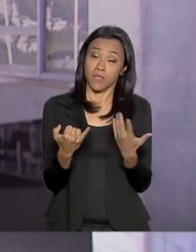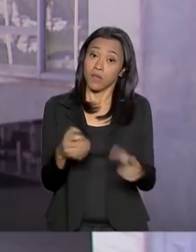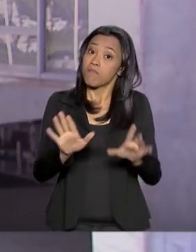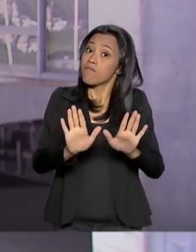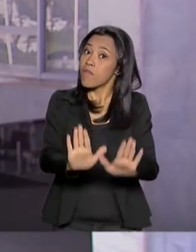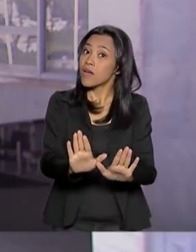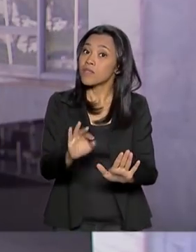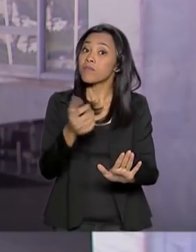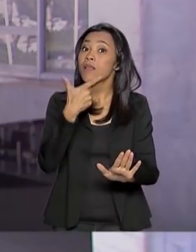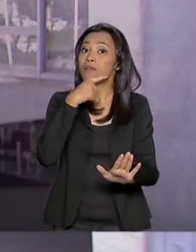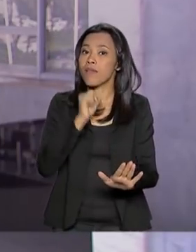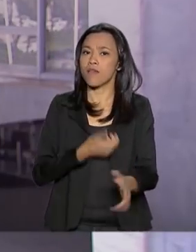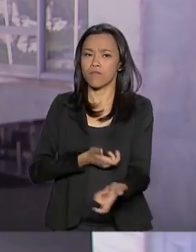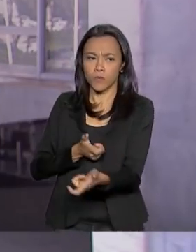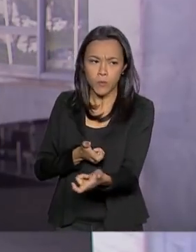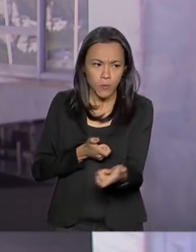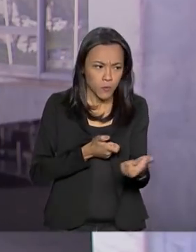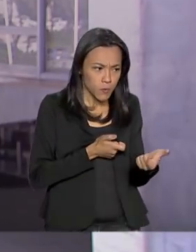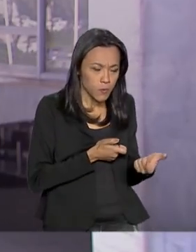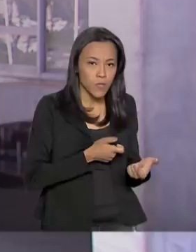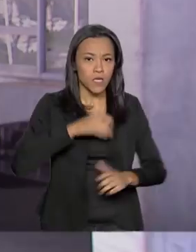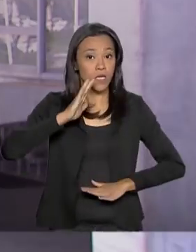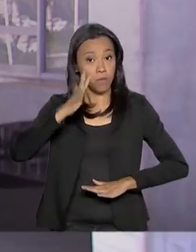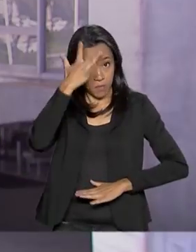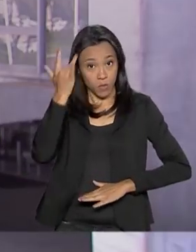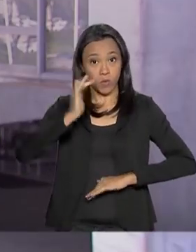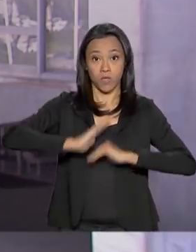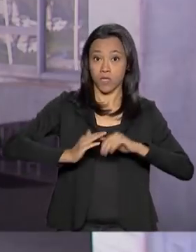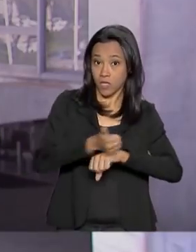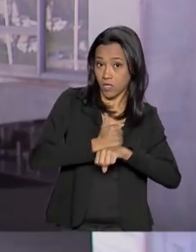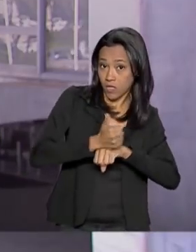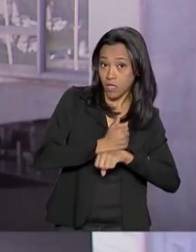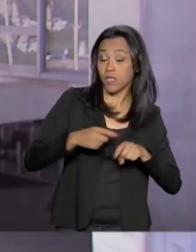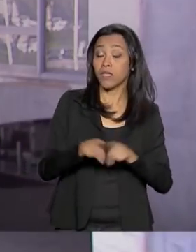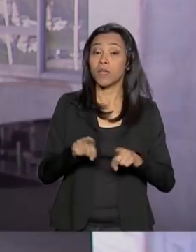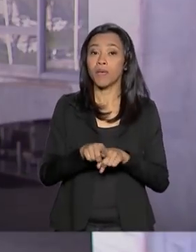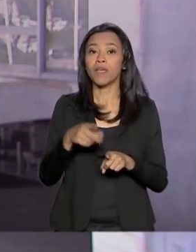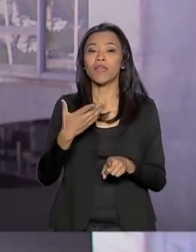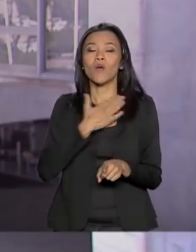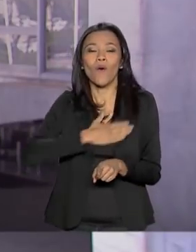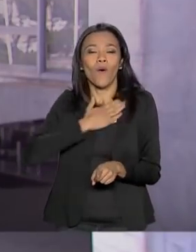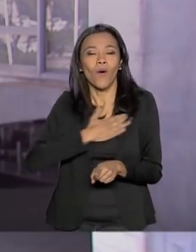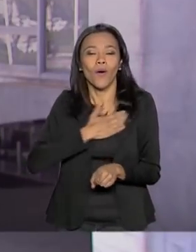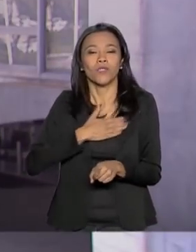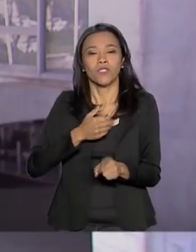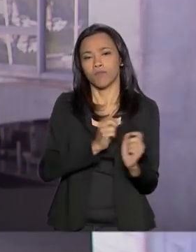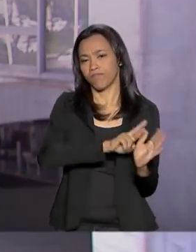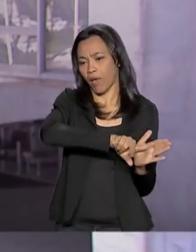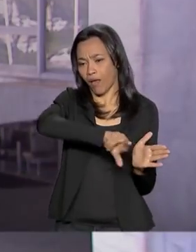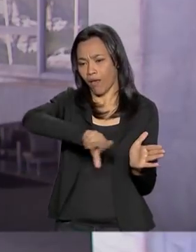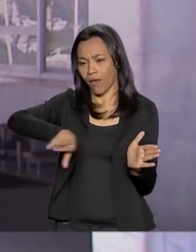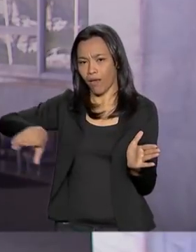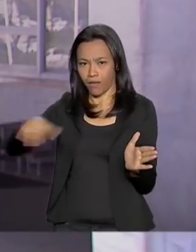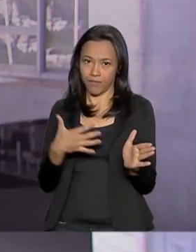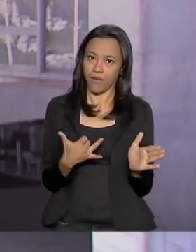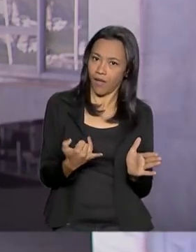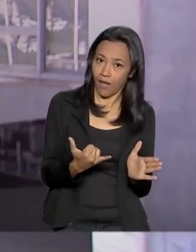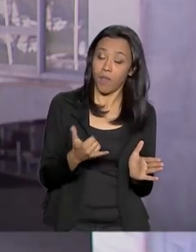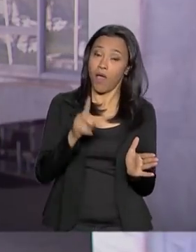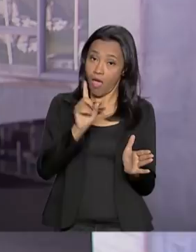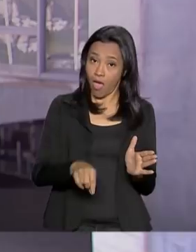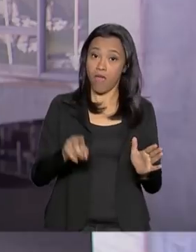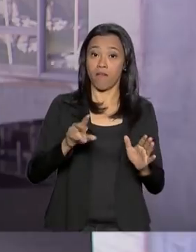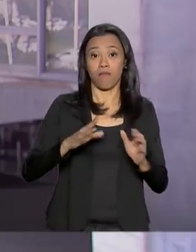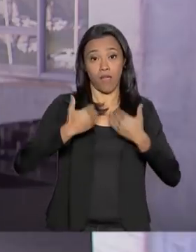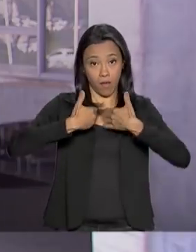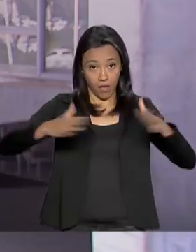mas só para caçadores, atiradores esportivos e colecionadores. O evento vai ser aqui no Palácio do Planalto. E o porta